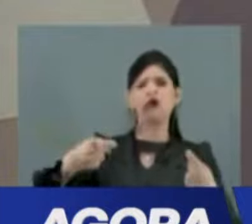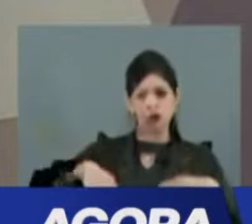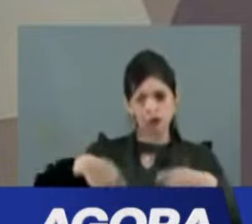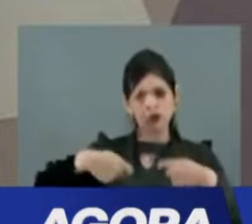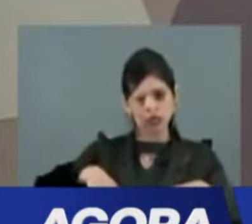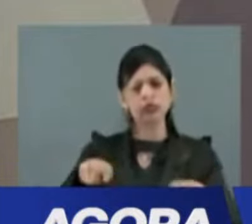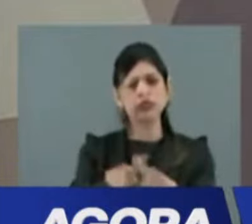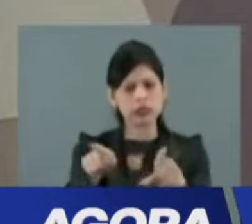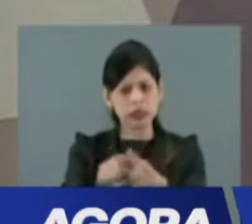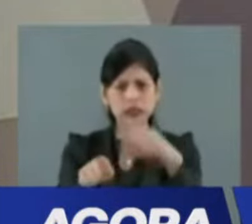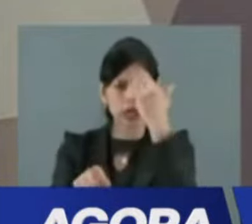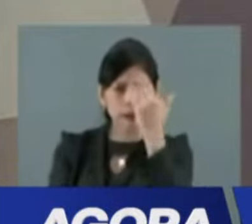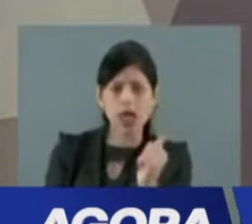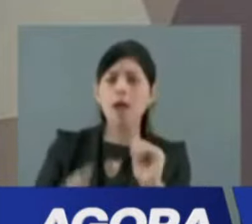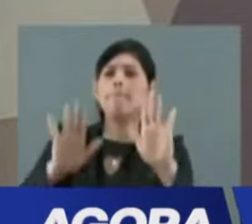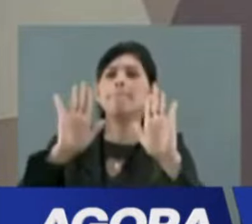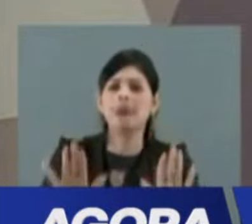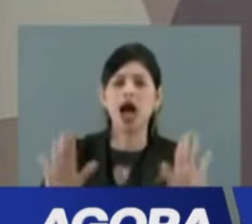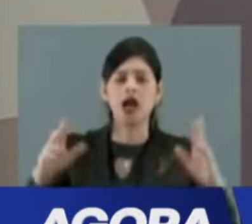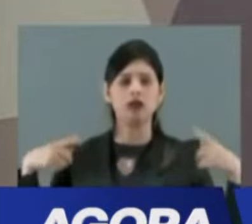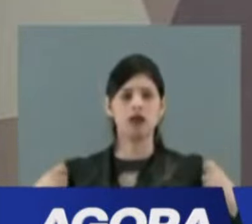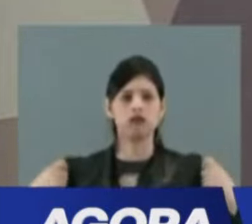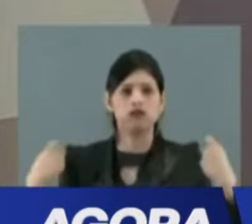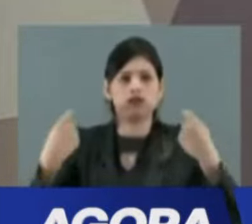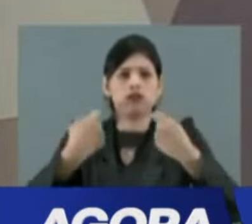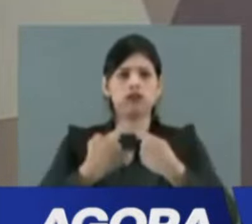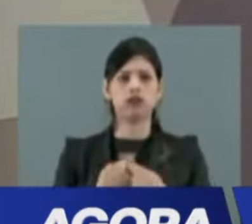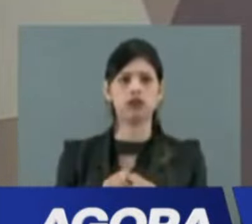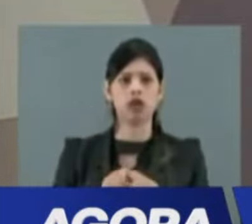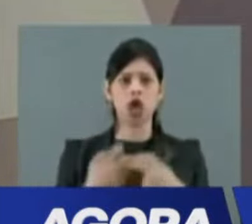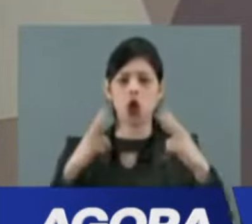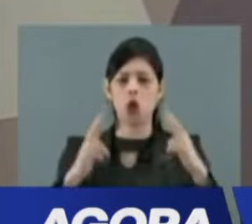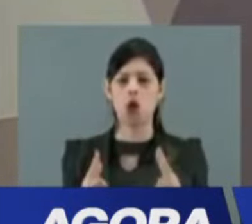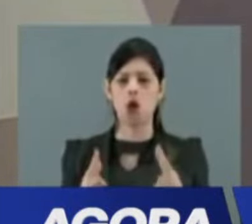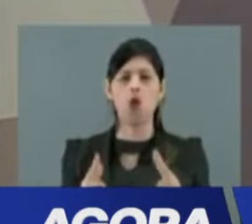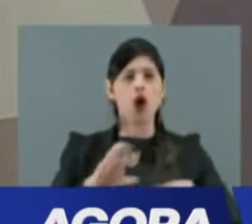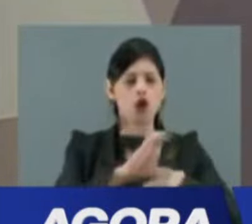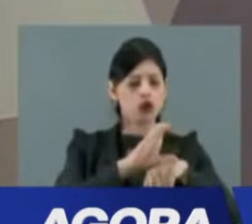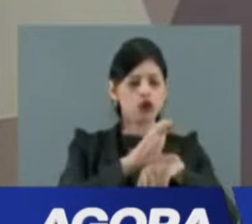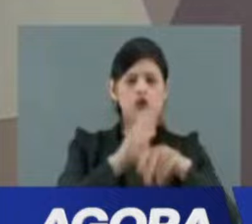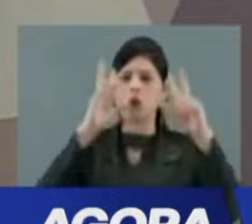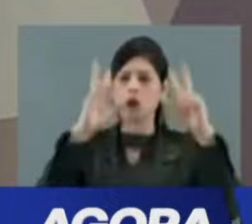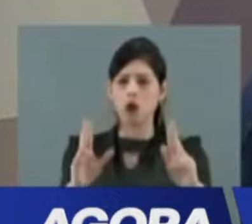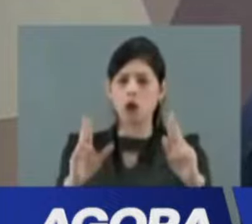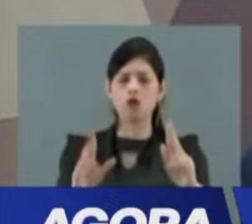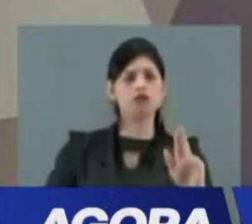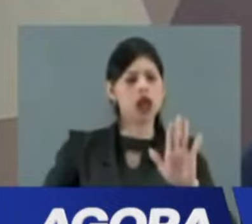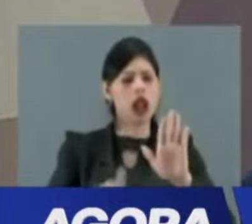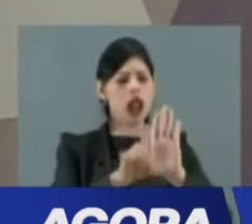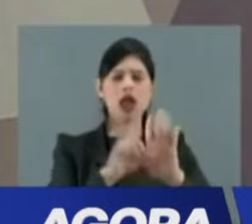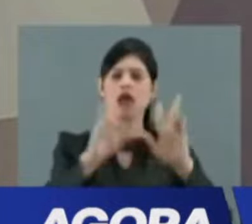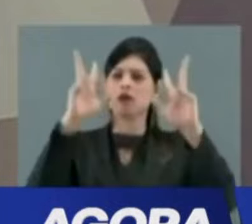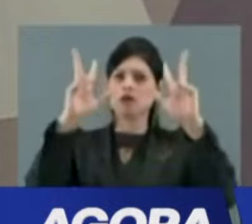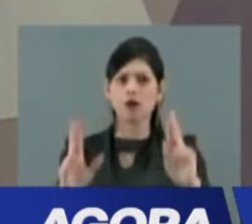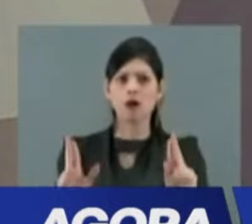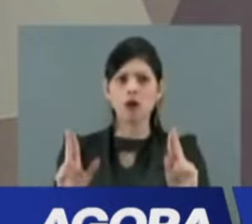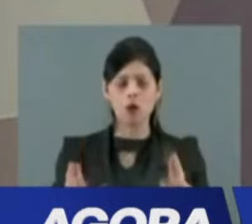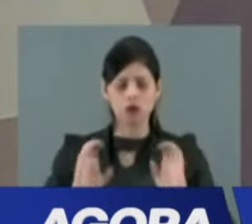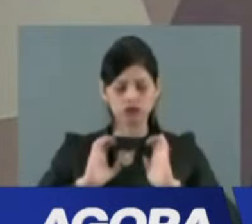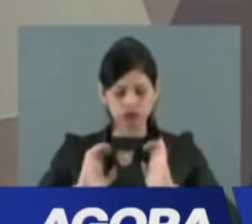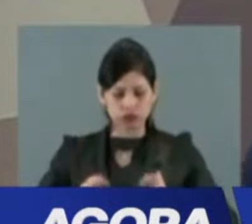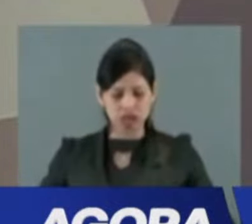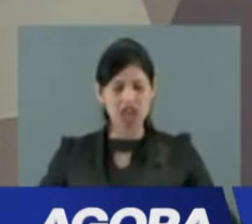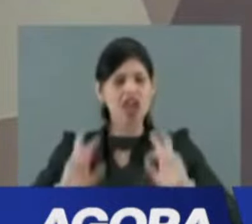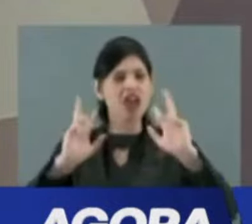diferentes. Mas as togas são iguais. A Constituição é igual. As leis são iguais. O comportamento ético é igual.